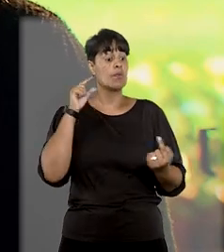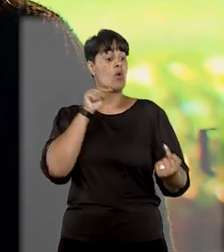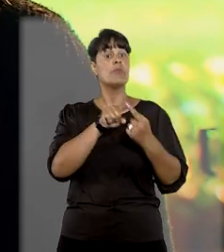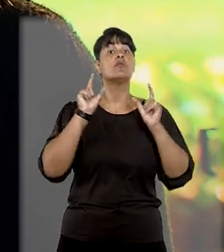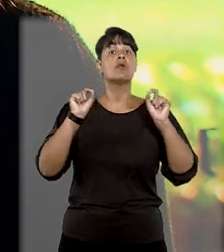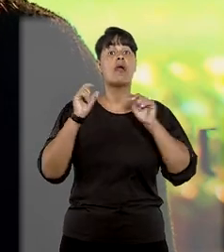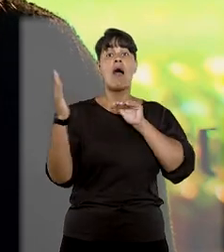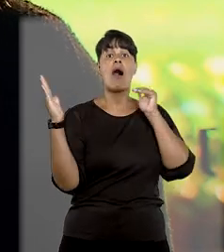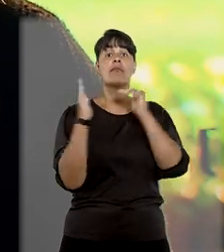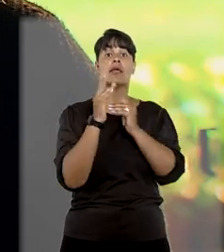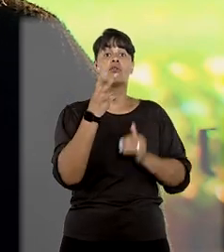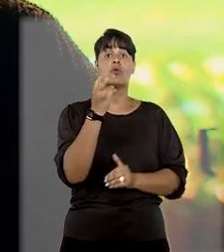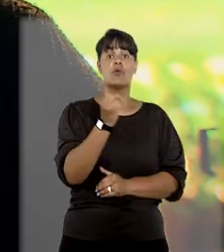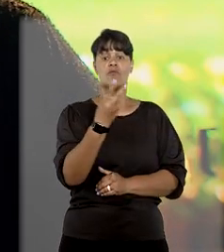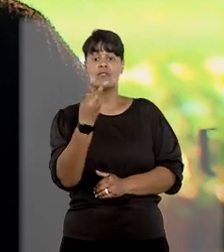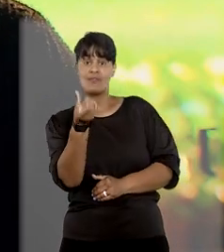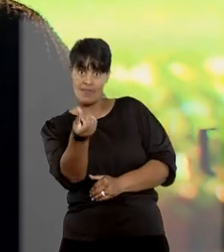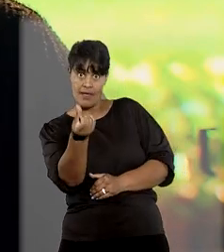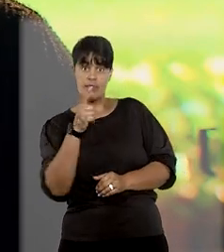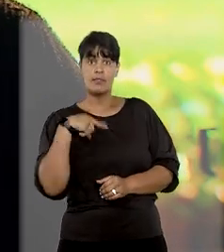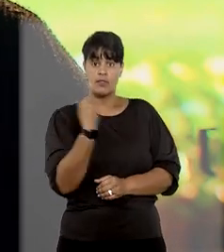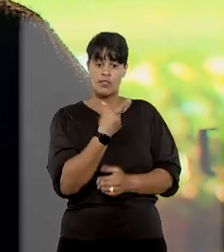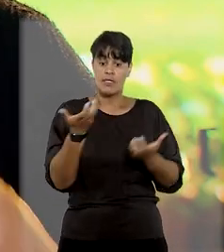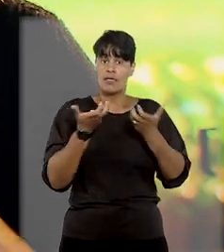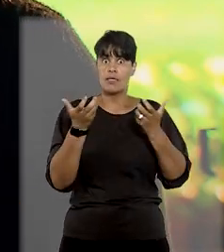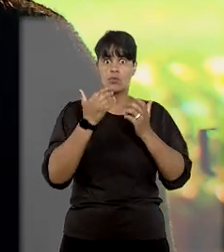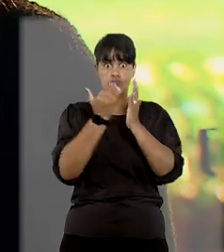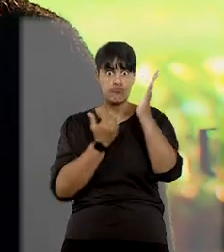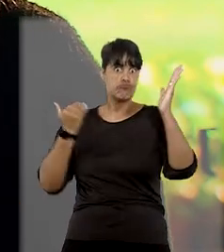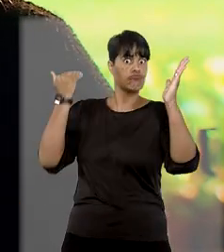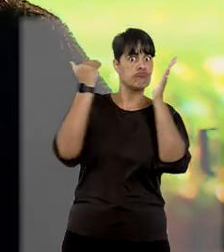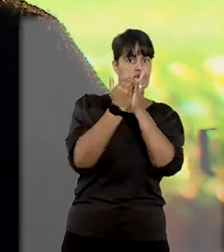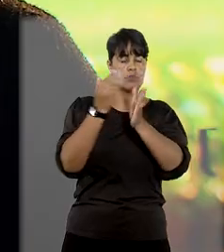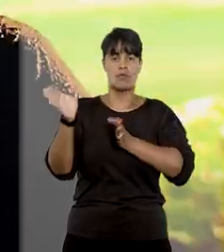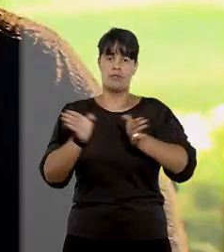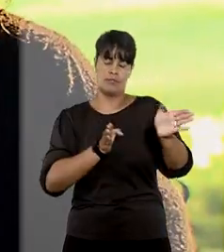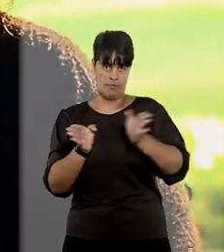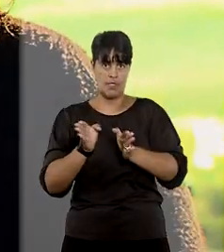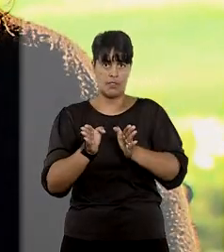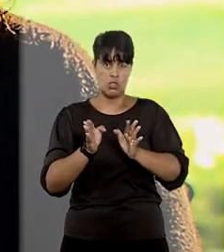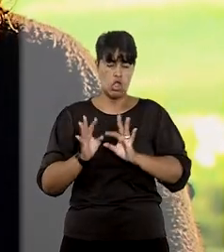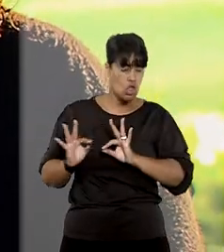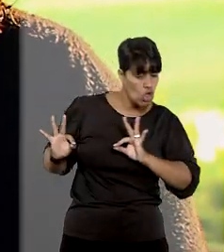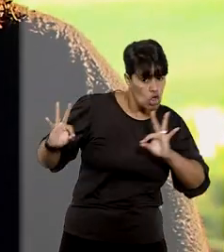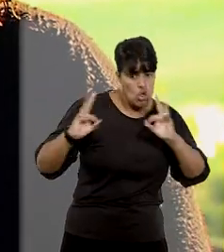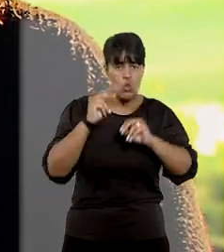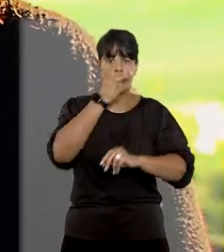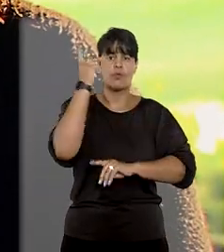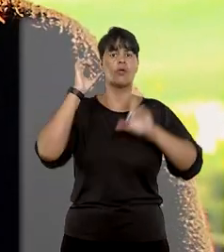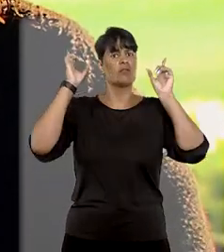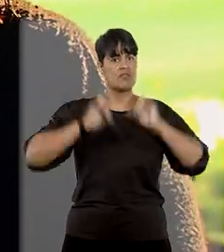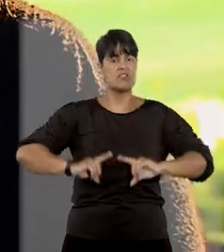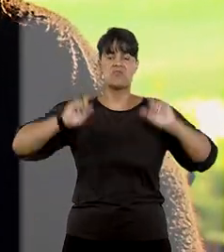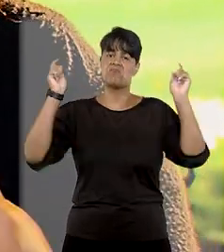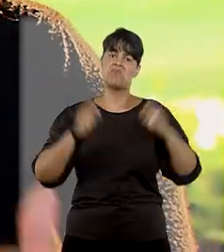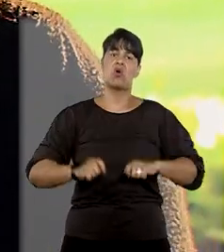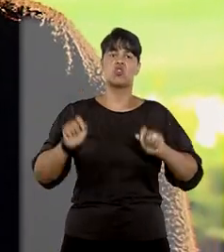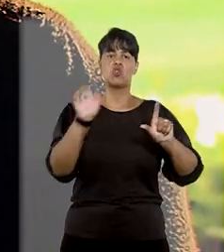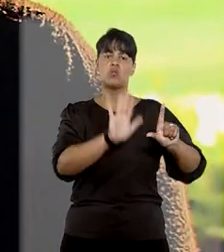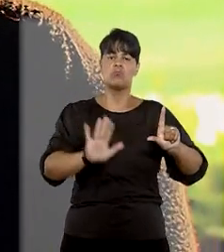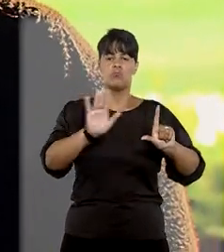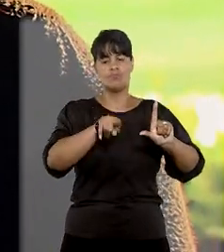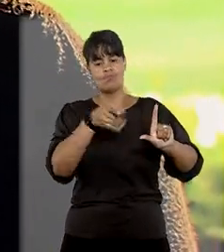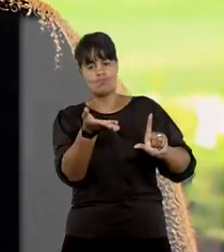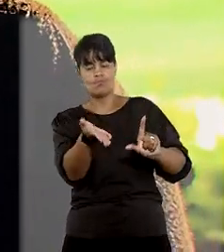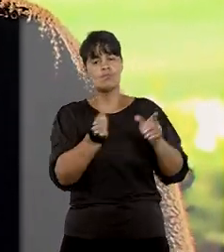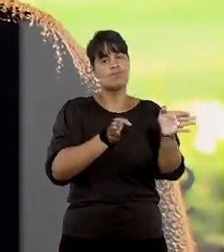2026 de alcançar 80% de acessibilidade no STJ. Todas as pessoas com deficiência serão beneficiadas